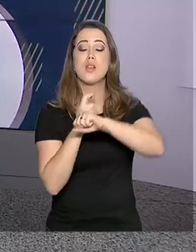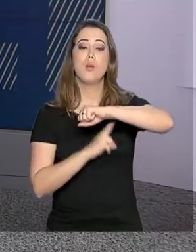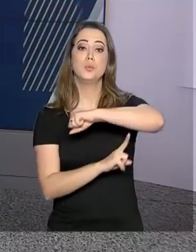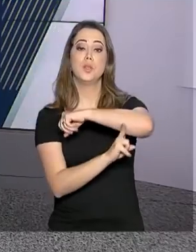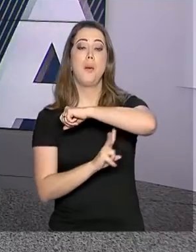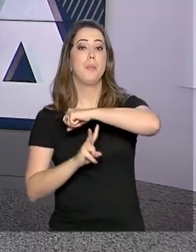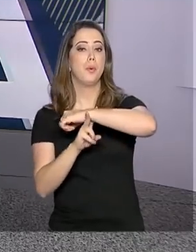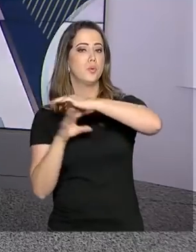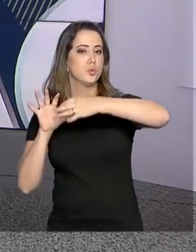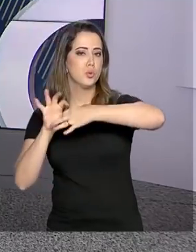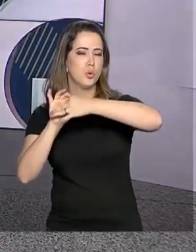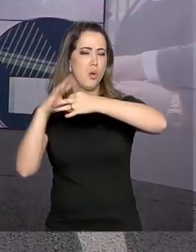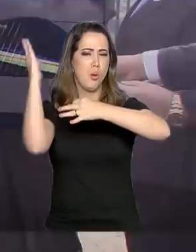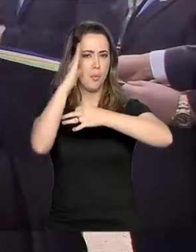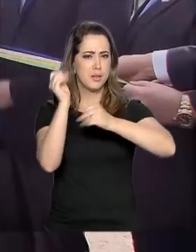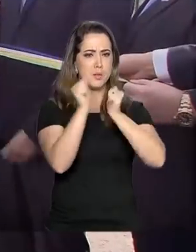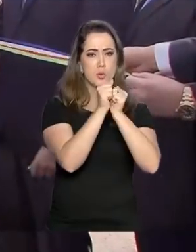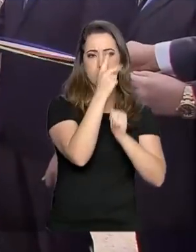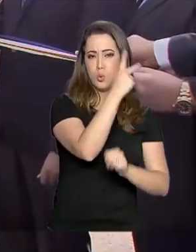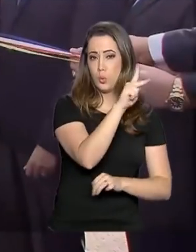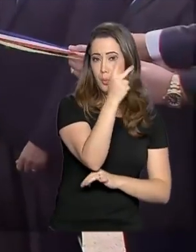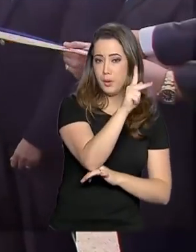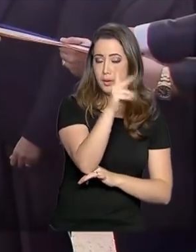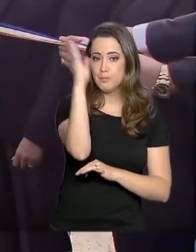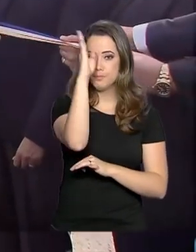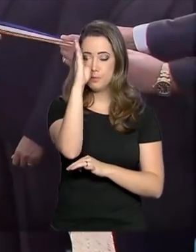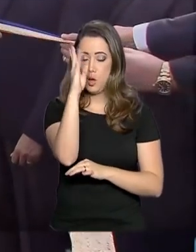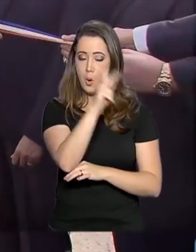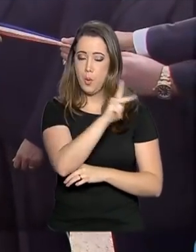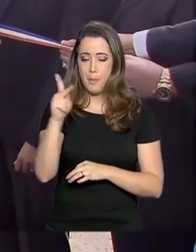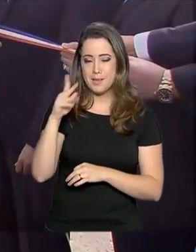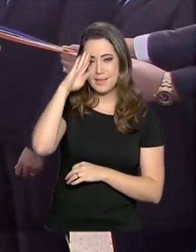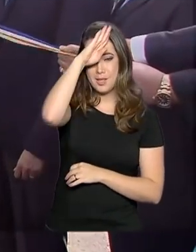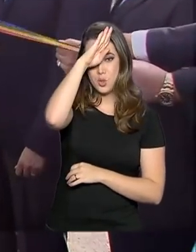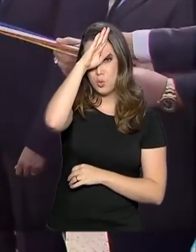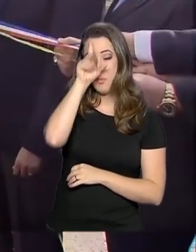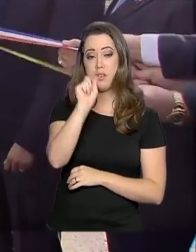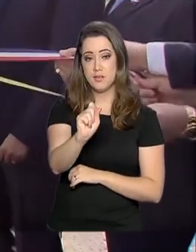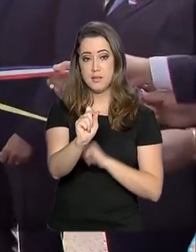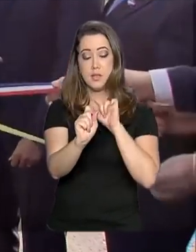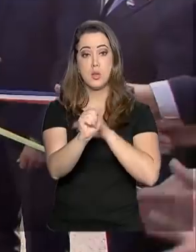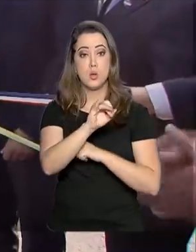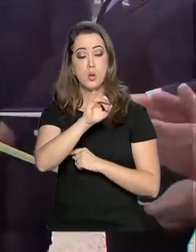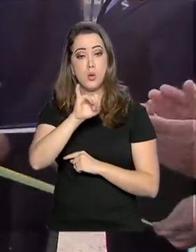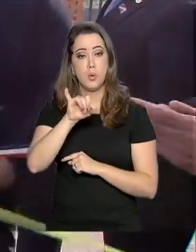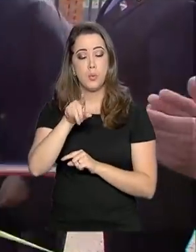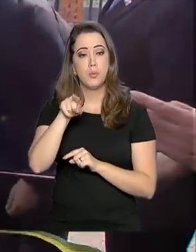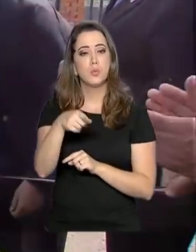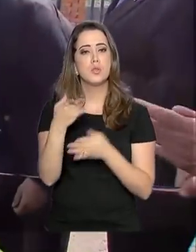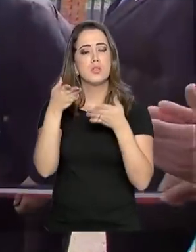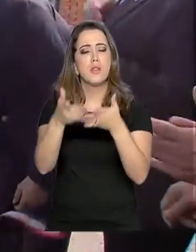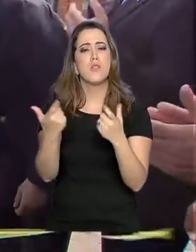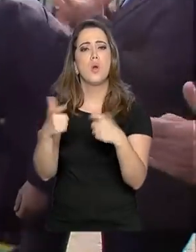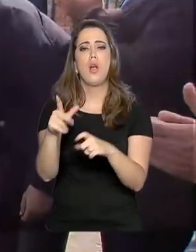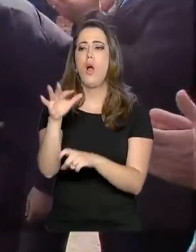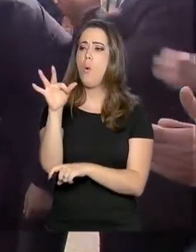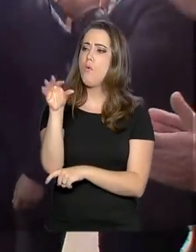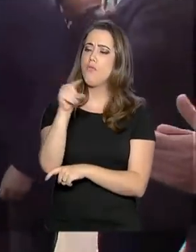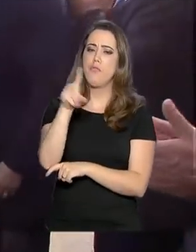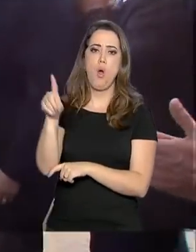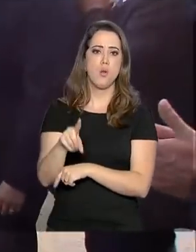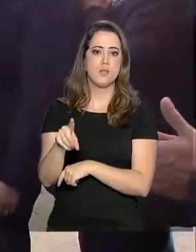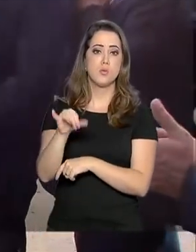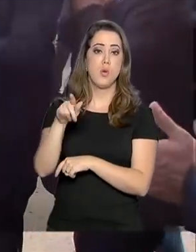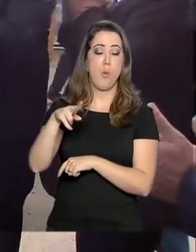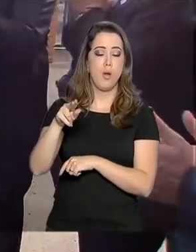entre Brasil e Paraguai, o presidente Jair Bolsonaro esteve em Foz do Iguaçu nesta sexta-feira. Durante a cerimônia, que contou com a